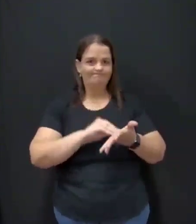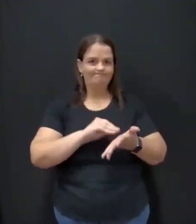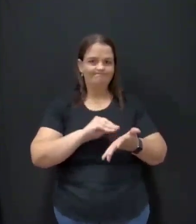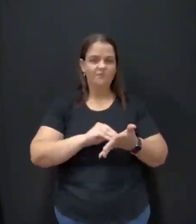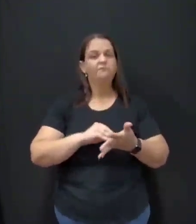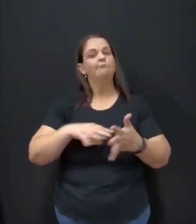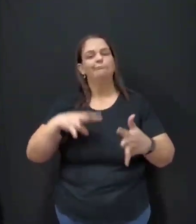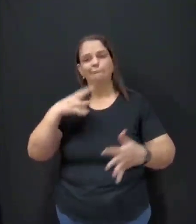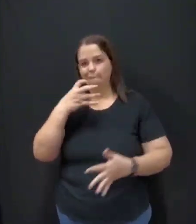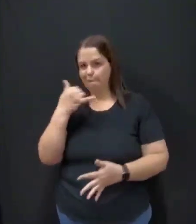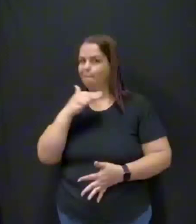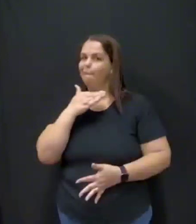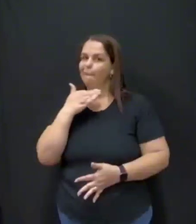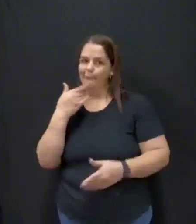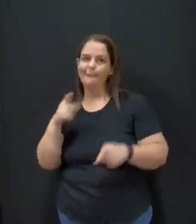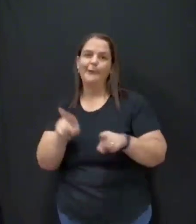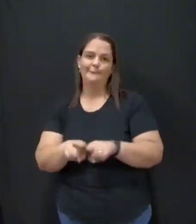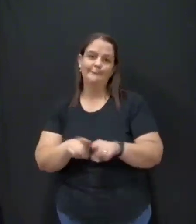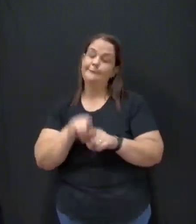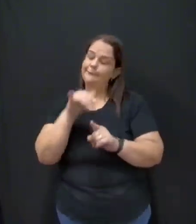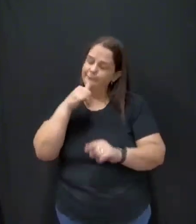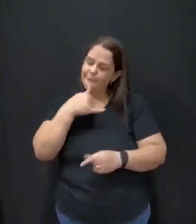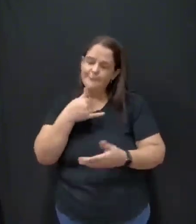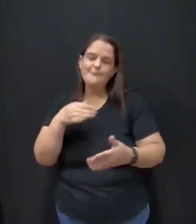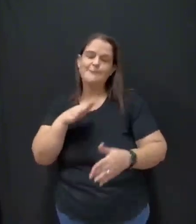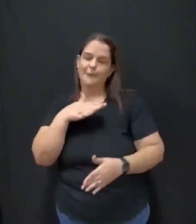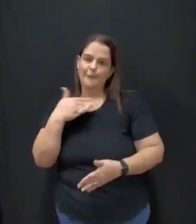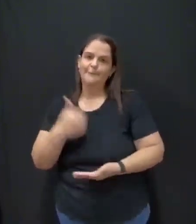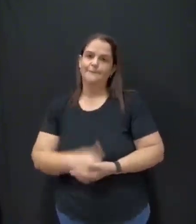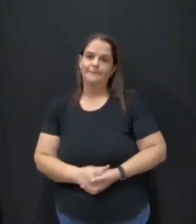morrer mesmo, infelizmente. Infelizmente, vai morrer.